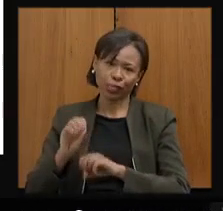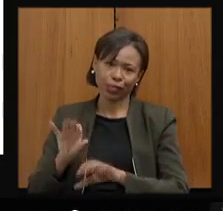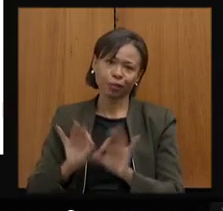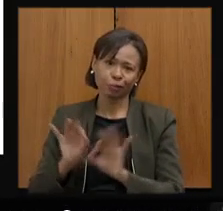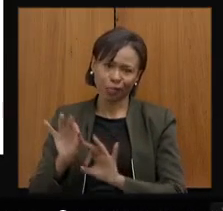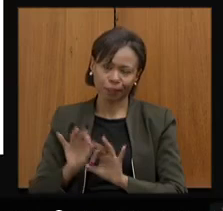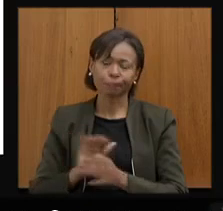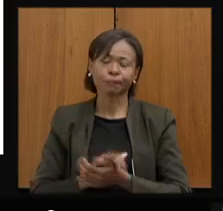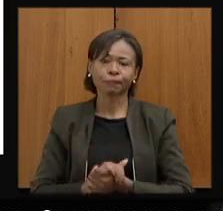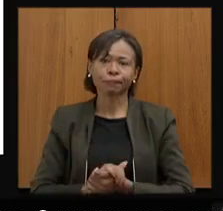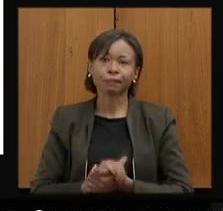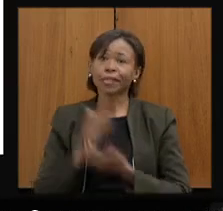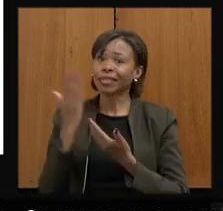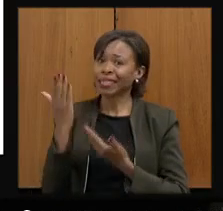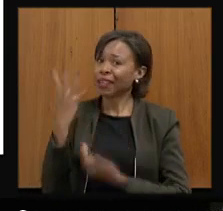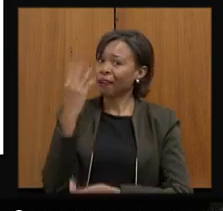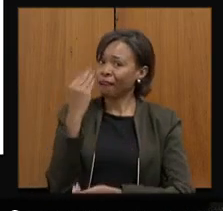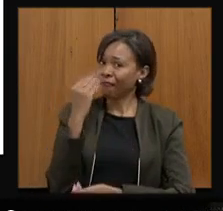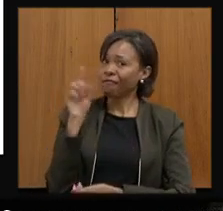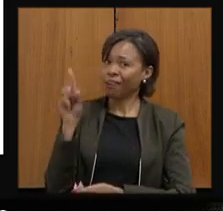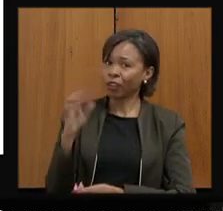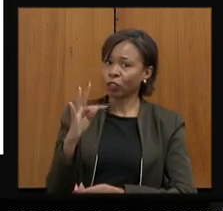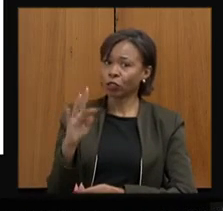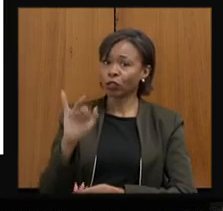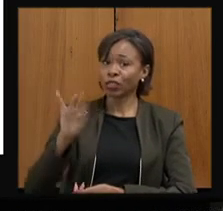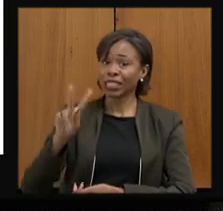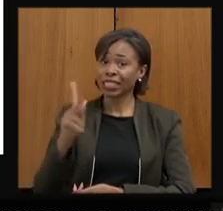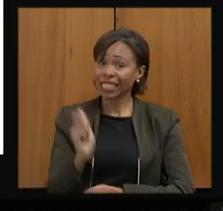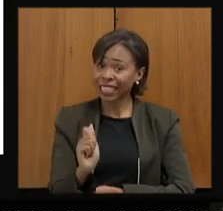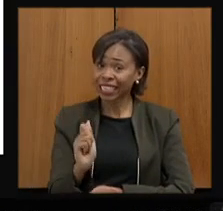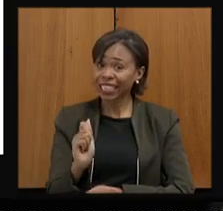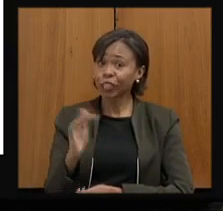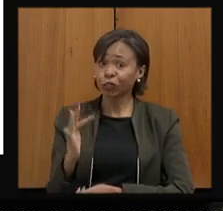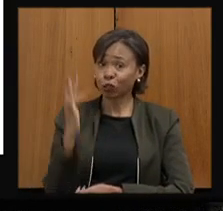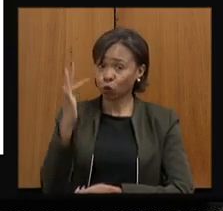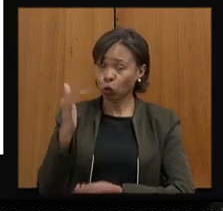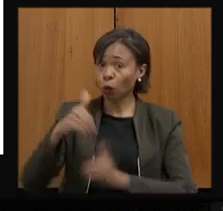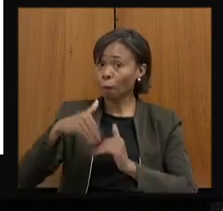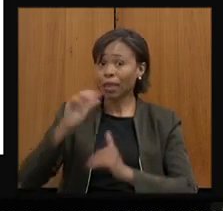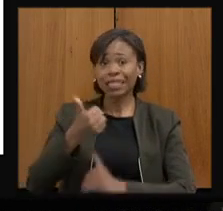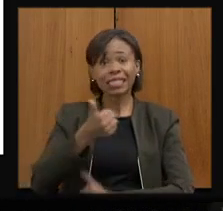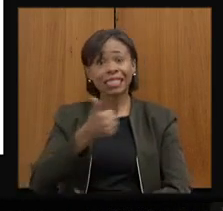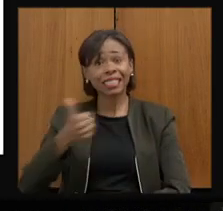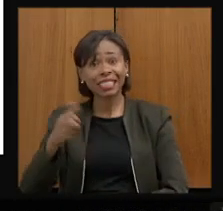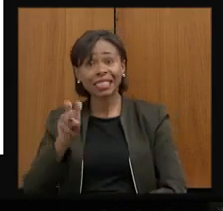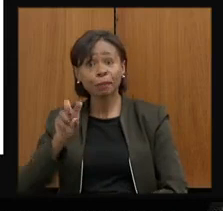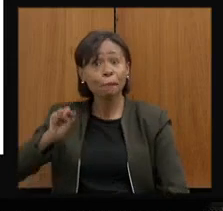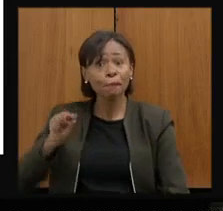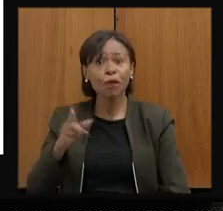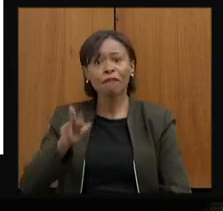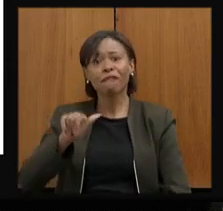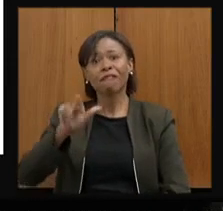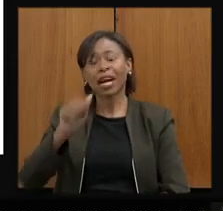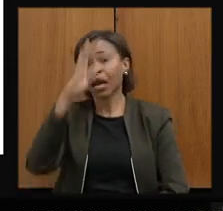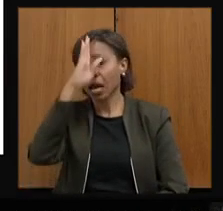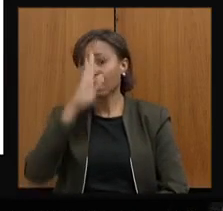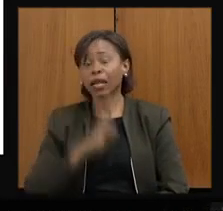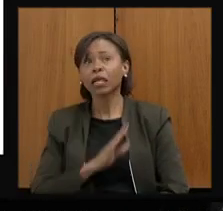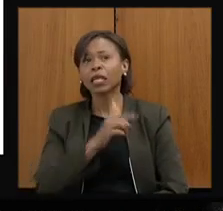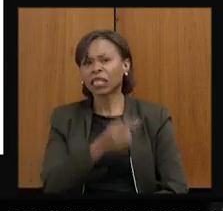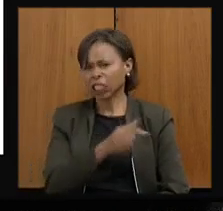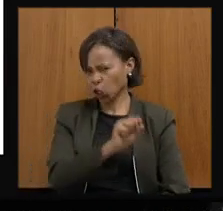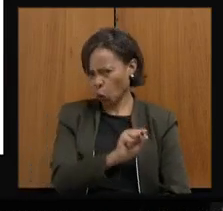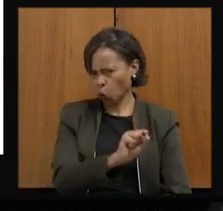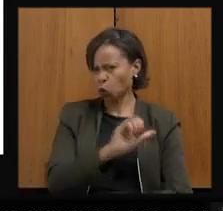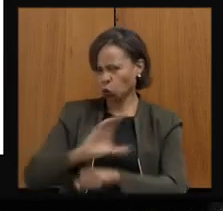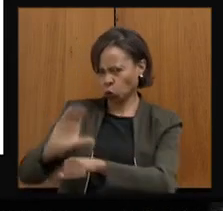Trazemos aí algumas fotos do nosso Trilhas de Futuro, mais de 115 mil vagas gratuitas, em 78 opções de